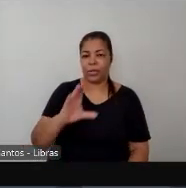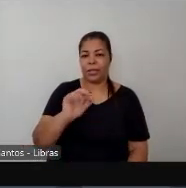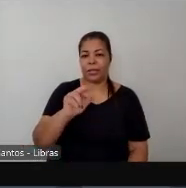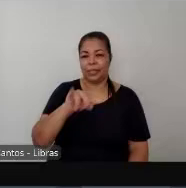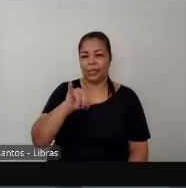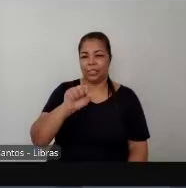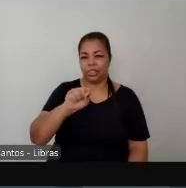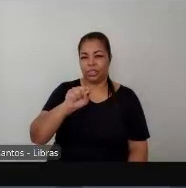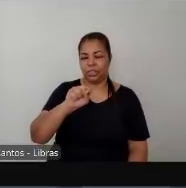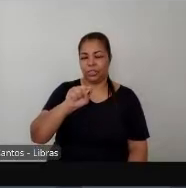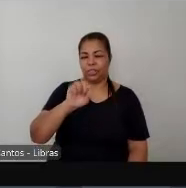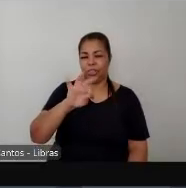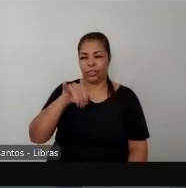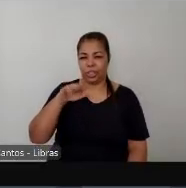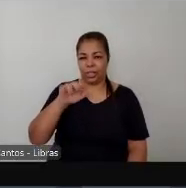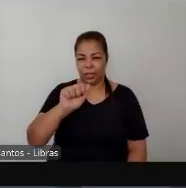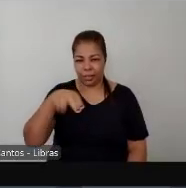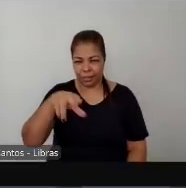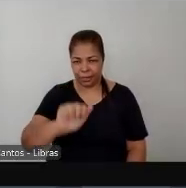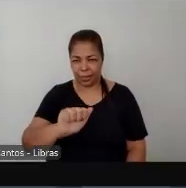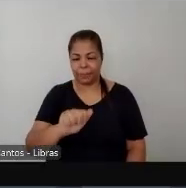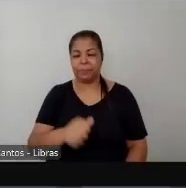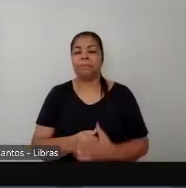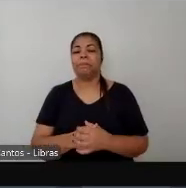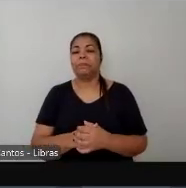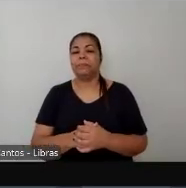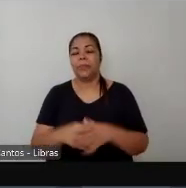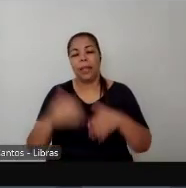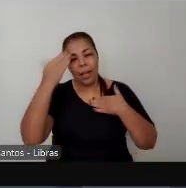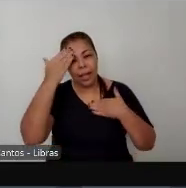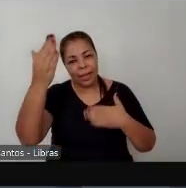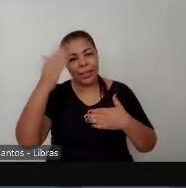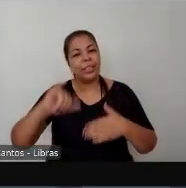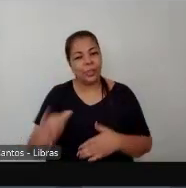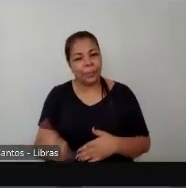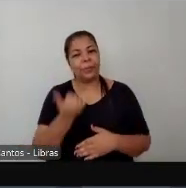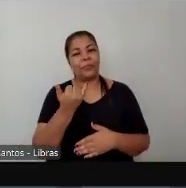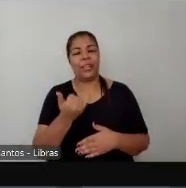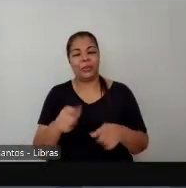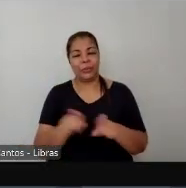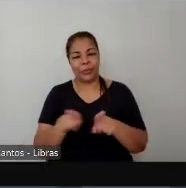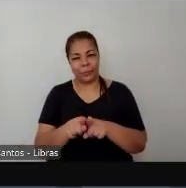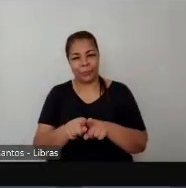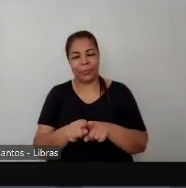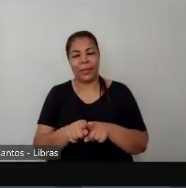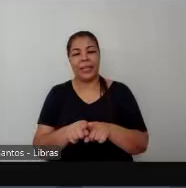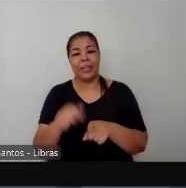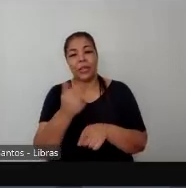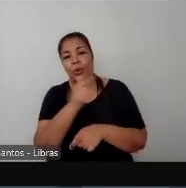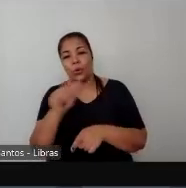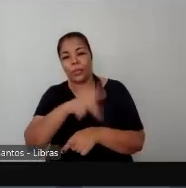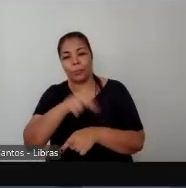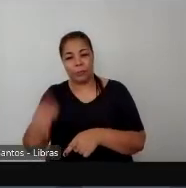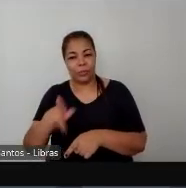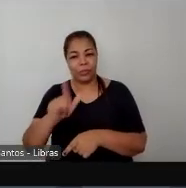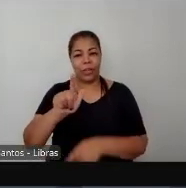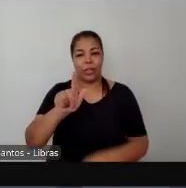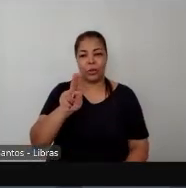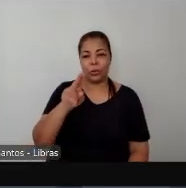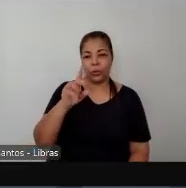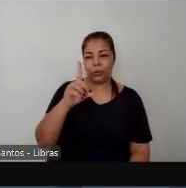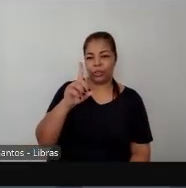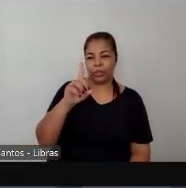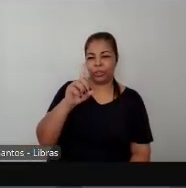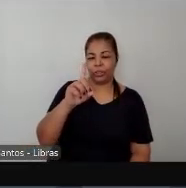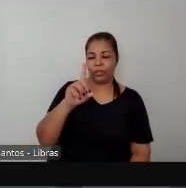agradecer a professora Cristina Vicentim e a professora Ludmilla Murt que em conjunto comigo organizaram esse evento